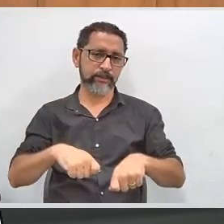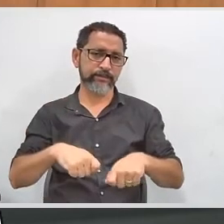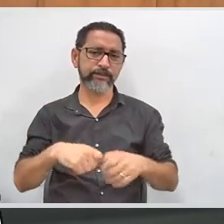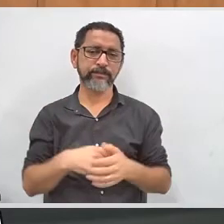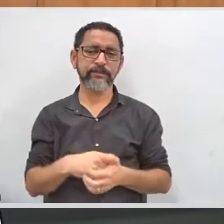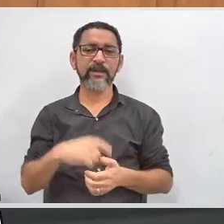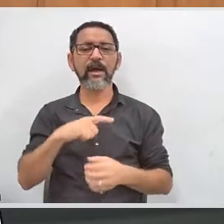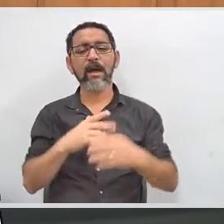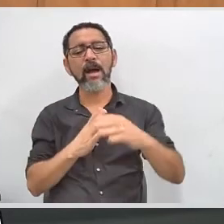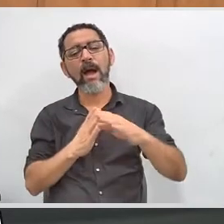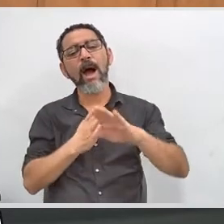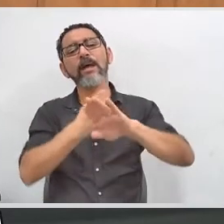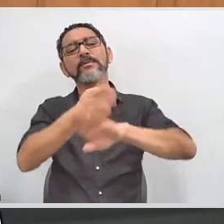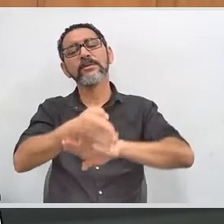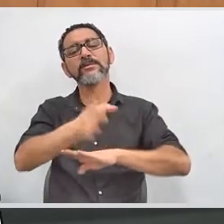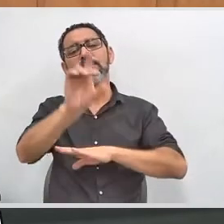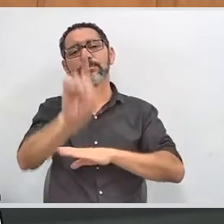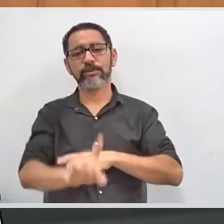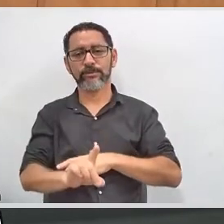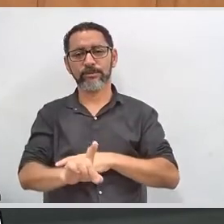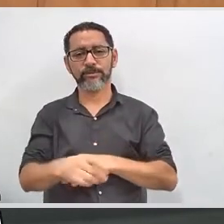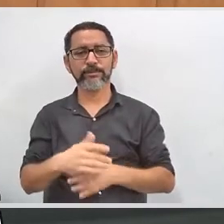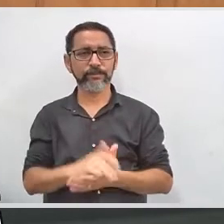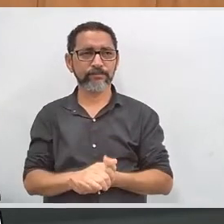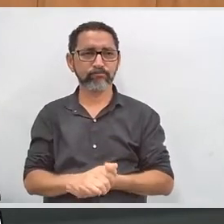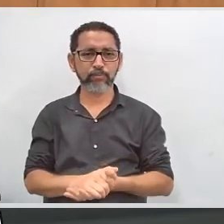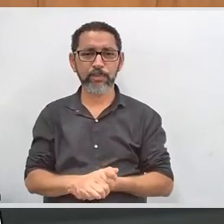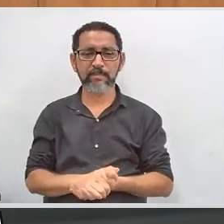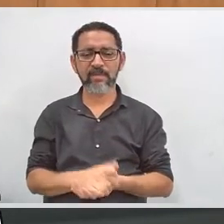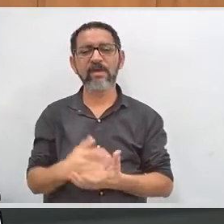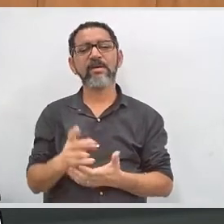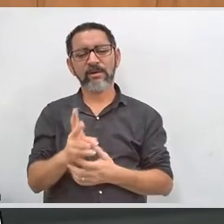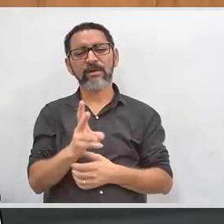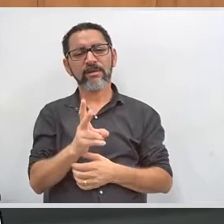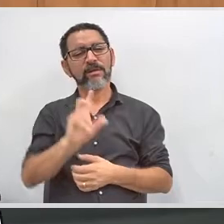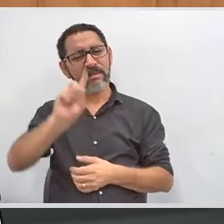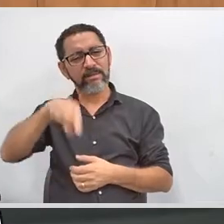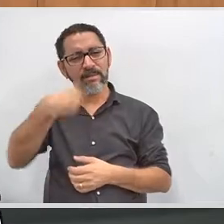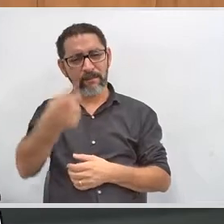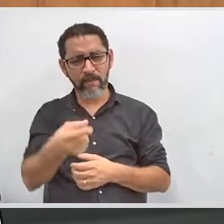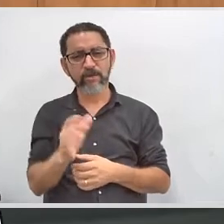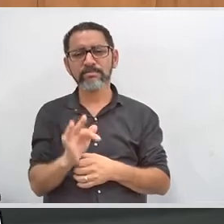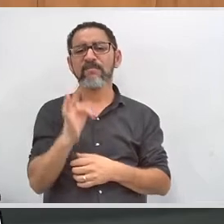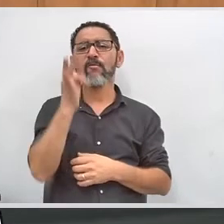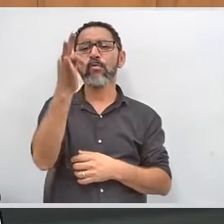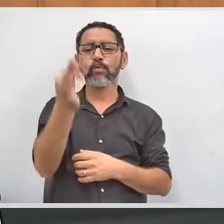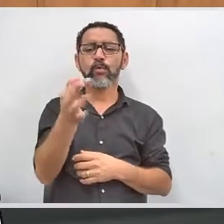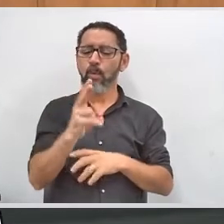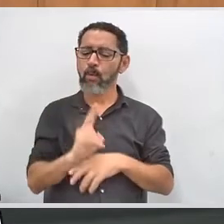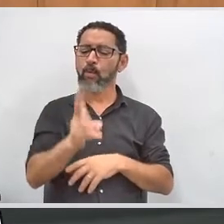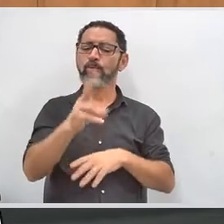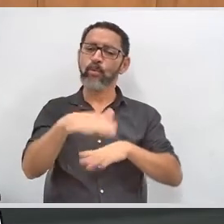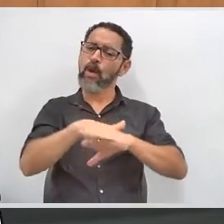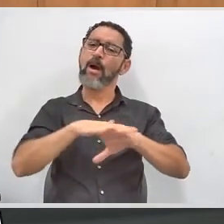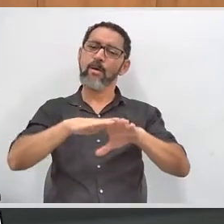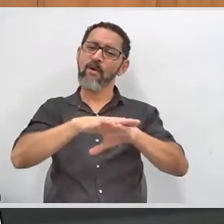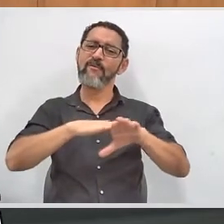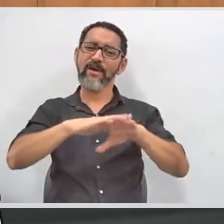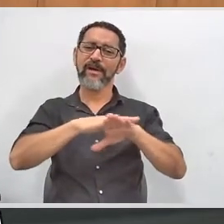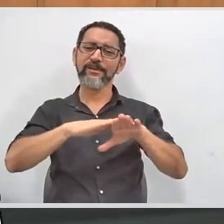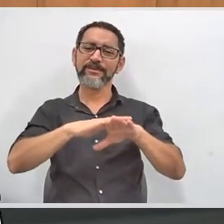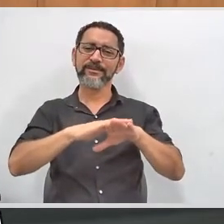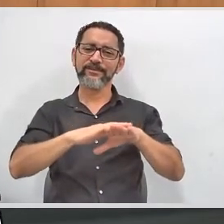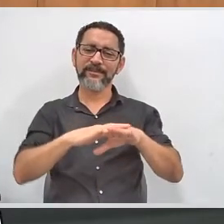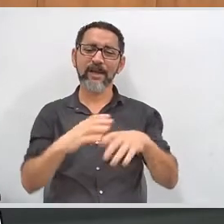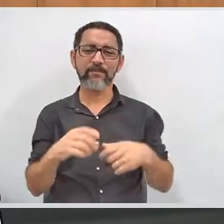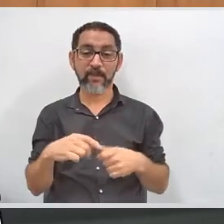acesso a esse direito. Muito obrigado, e eu gostaria muito que continuamos essa conversa. E quem sai na primeira oportunidade, se eu